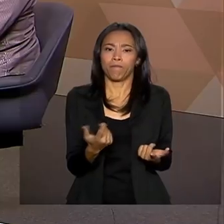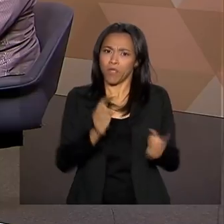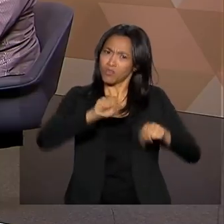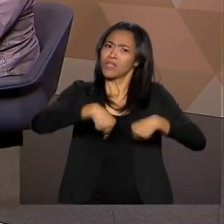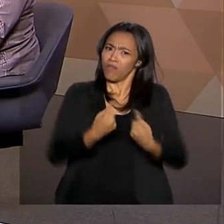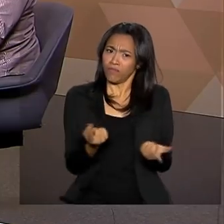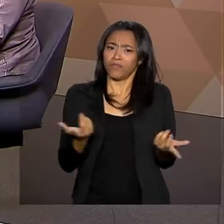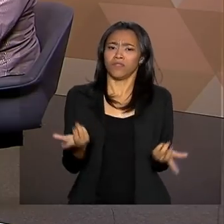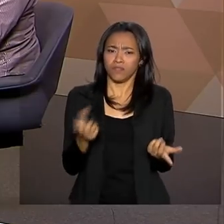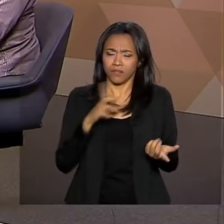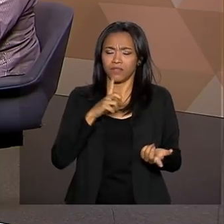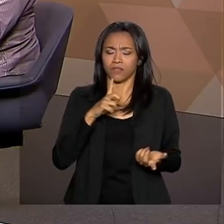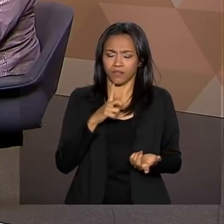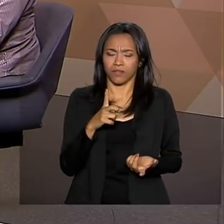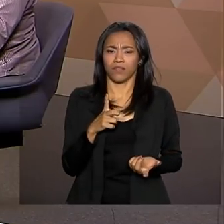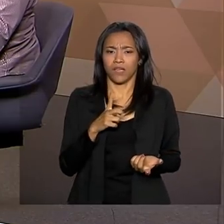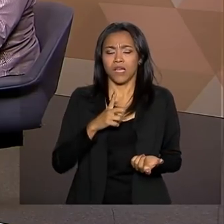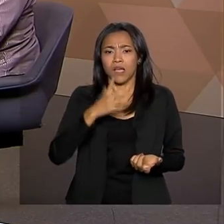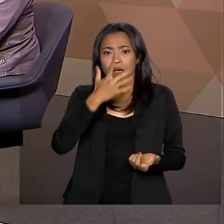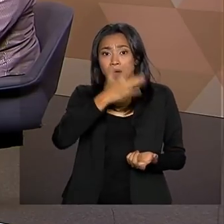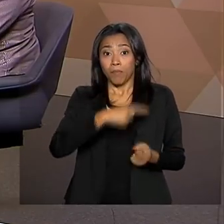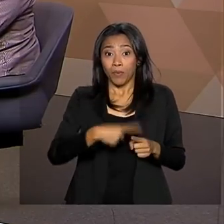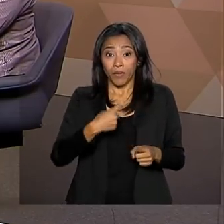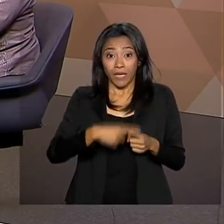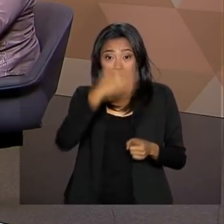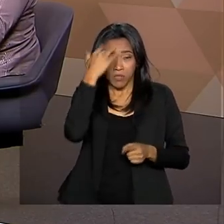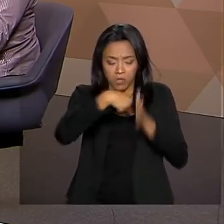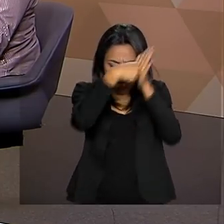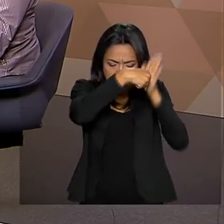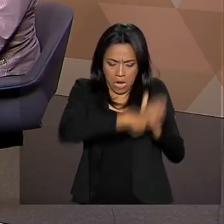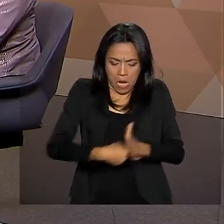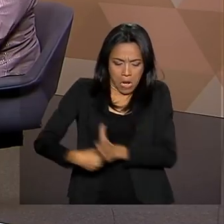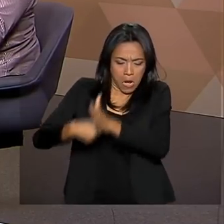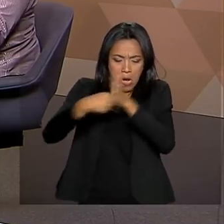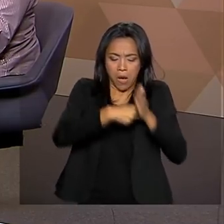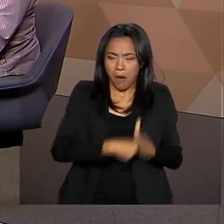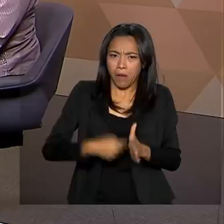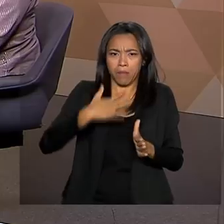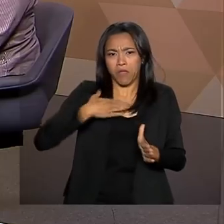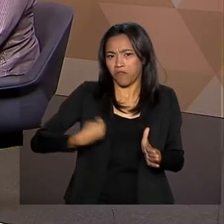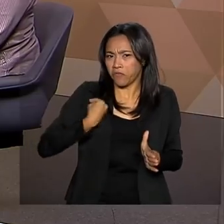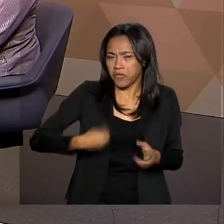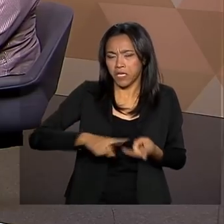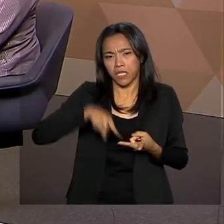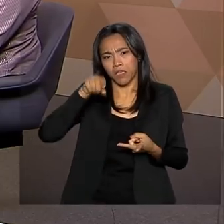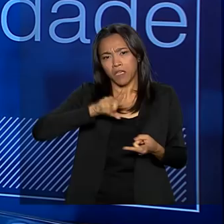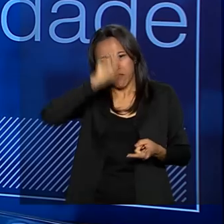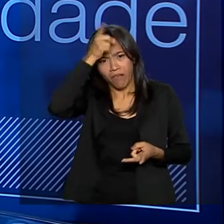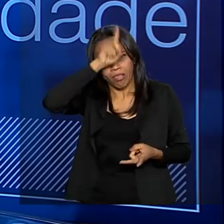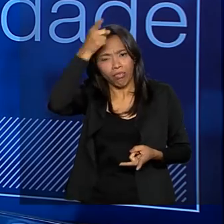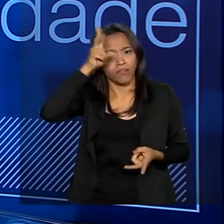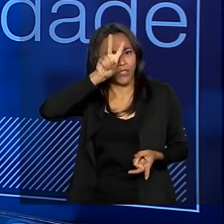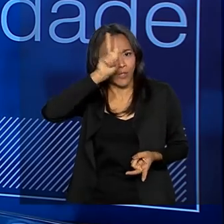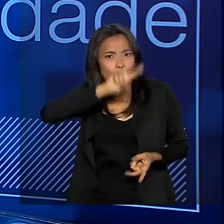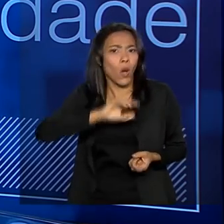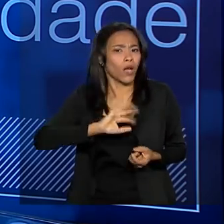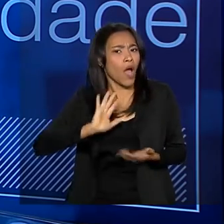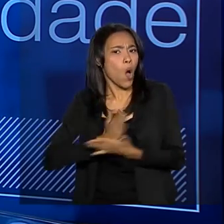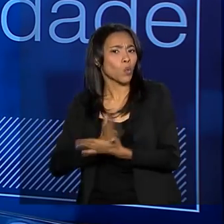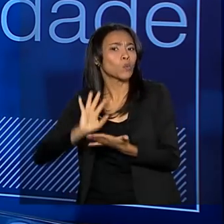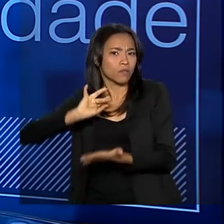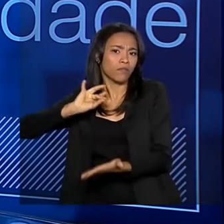desafio. Isso, houve, assim, uma devasta na minha vida e começaram a contar histórias, inventaram histórias. Inclusive, algumas histórias muito